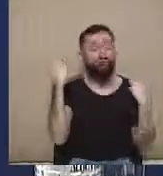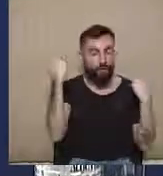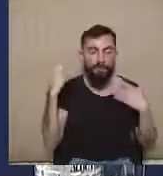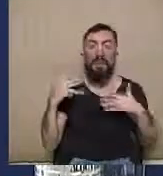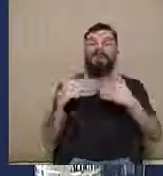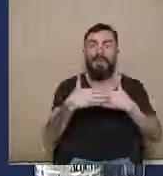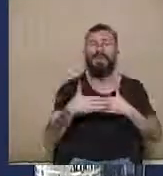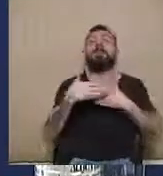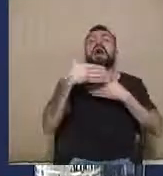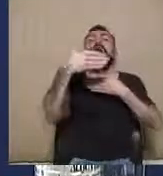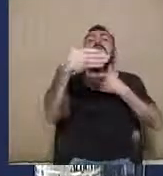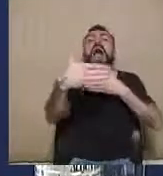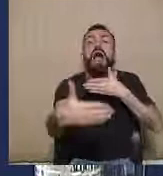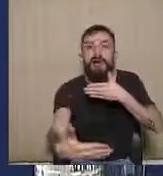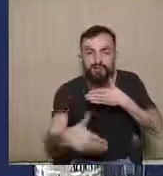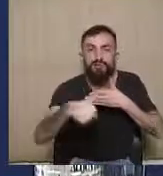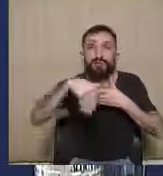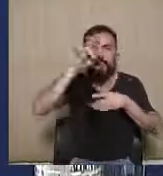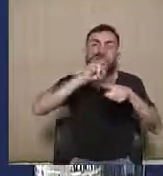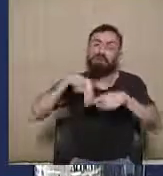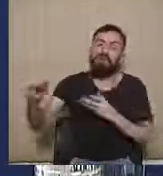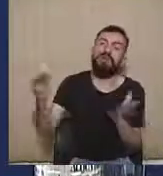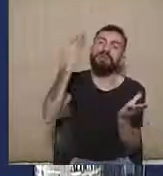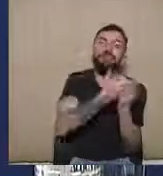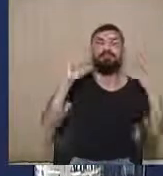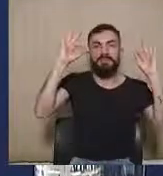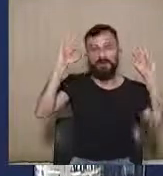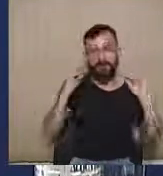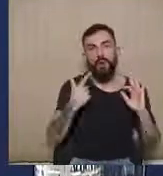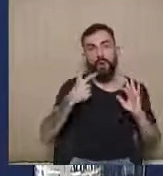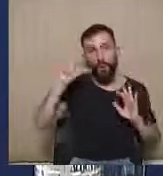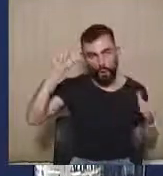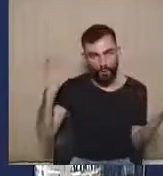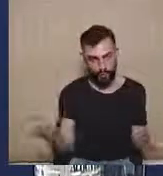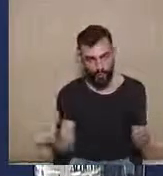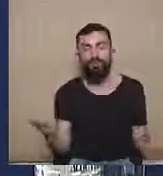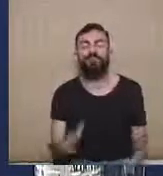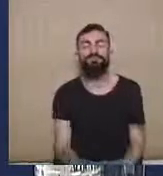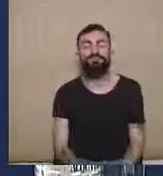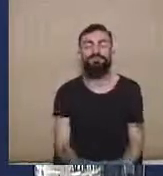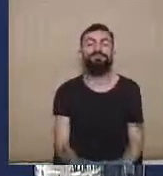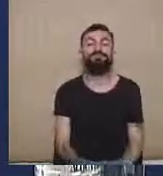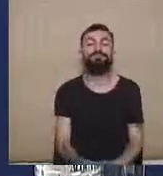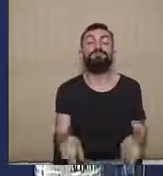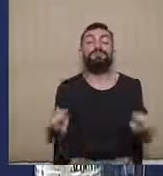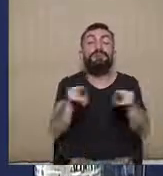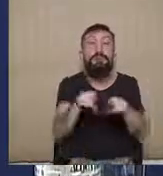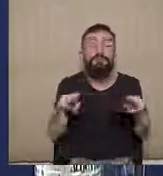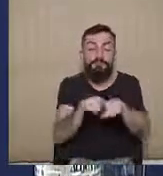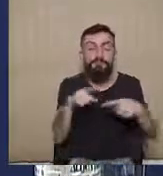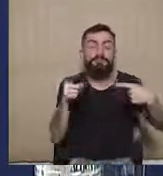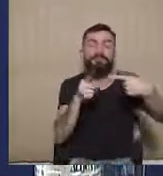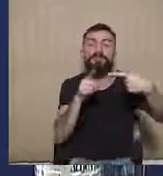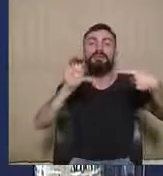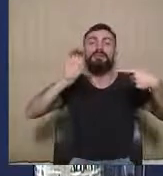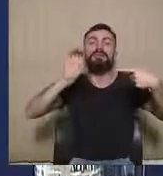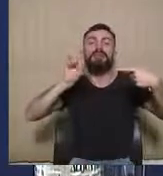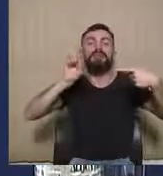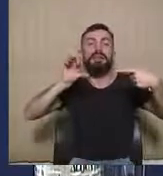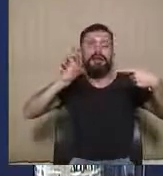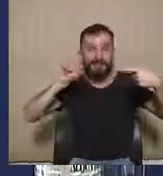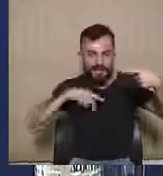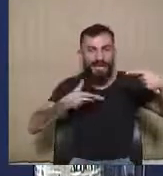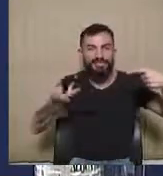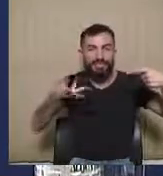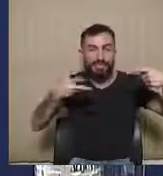prazo mais dilatado para o exercício dessa ação. Também como expressão da celeridade que marca o processo eleitoral,